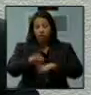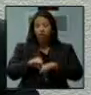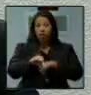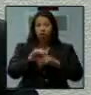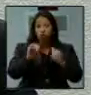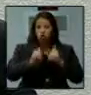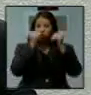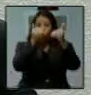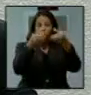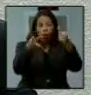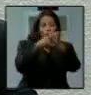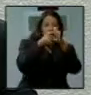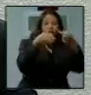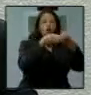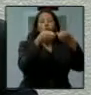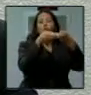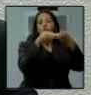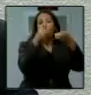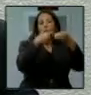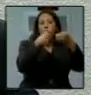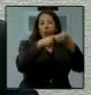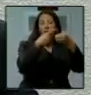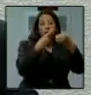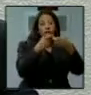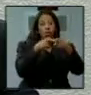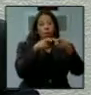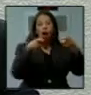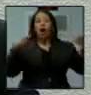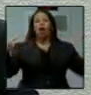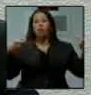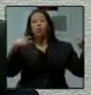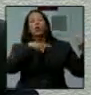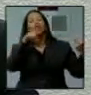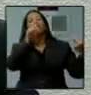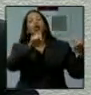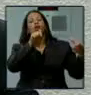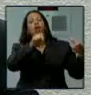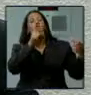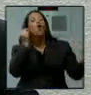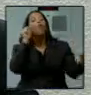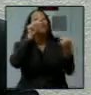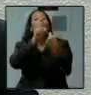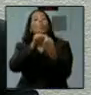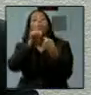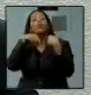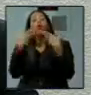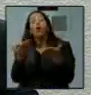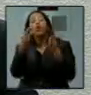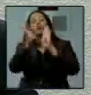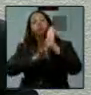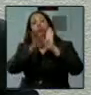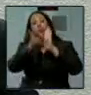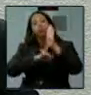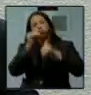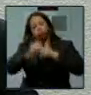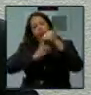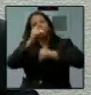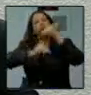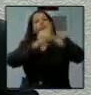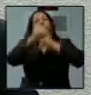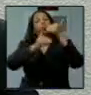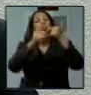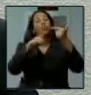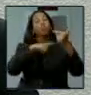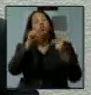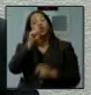como princípio mais amplo e consagra, na sua emenda, a intenção objetiva de seu texto e o conjunto de condições que